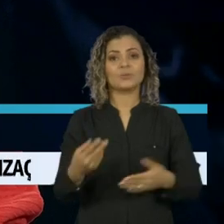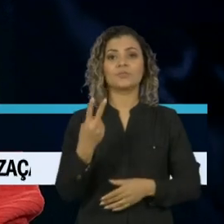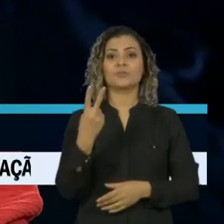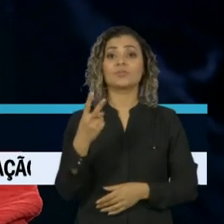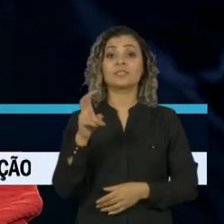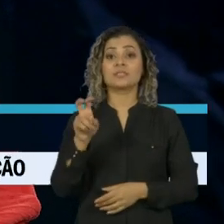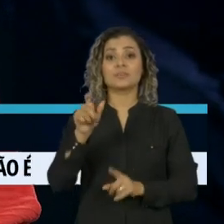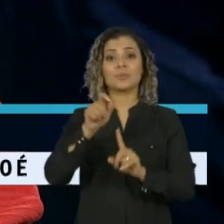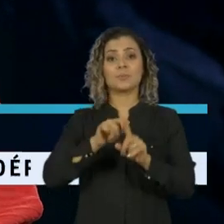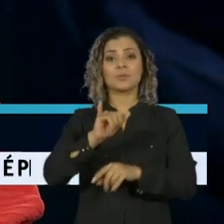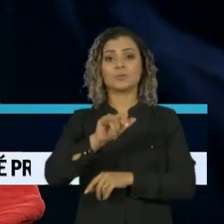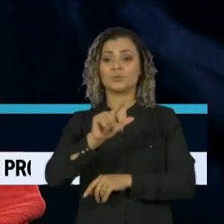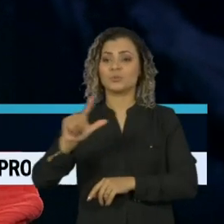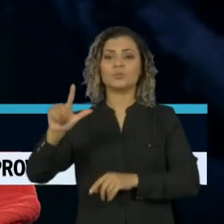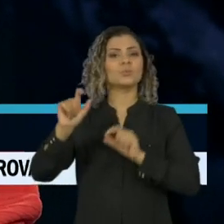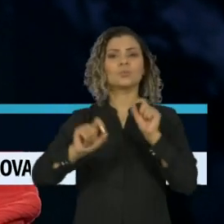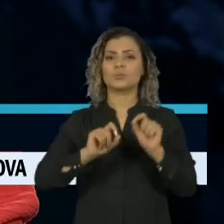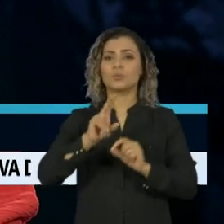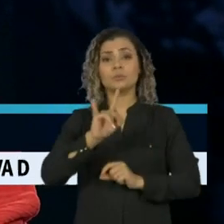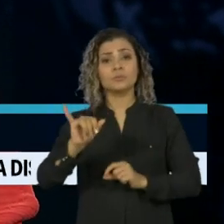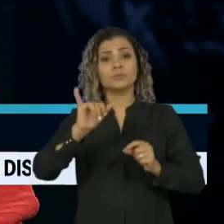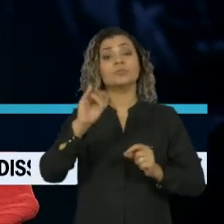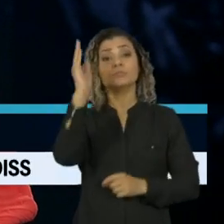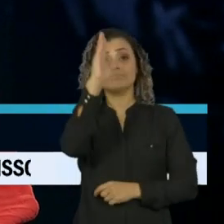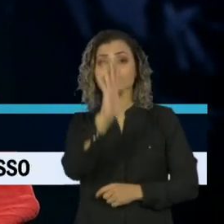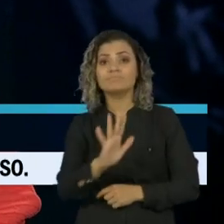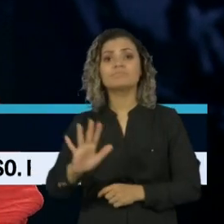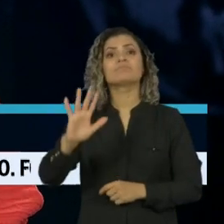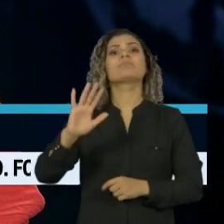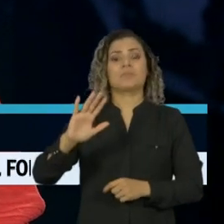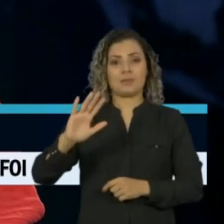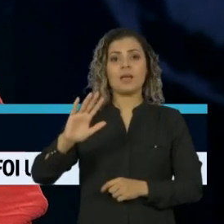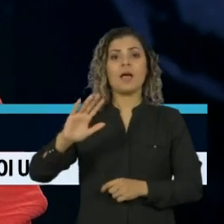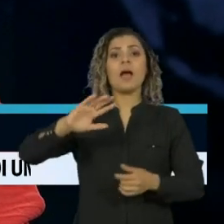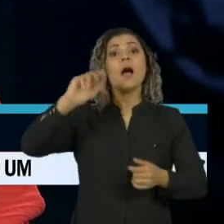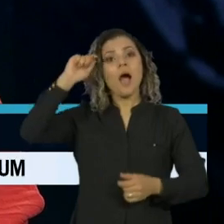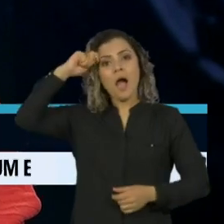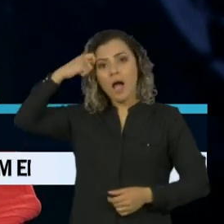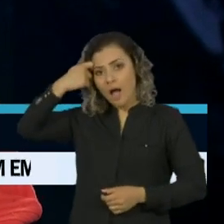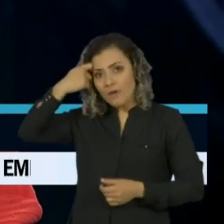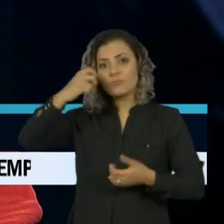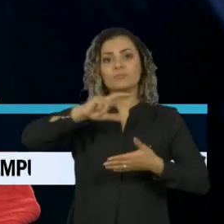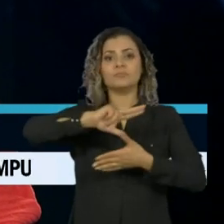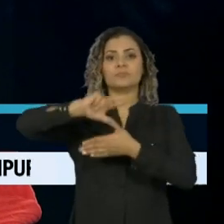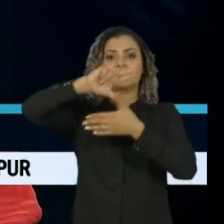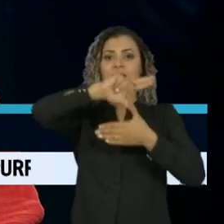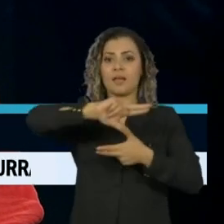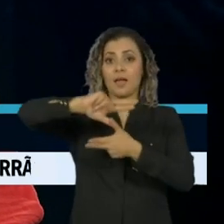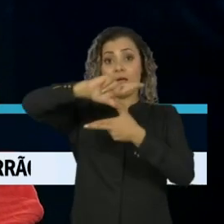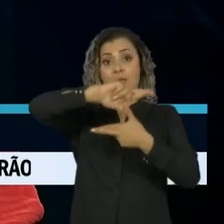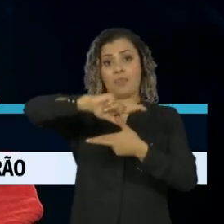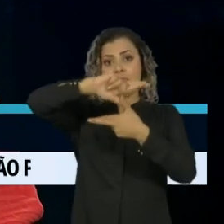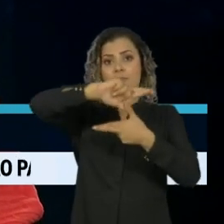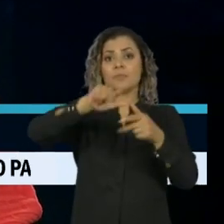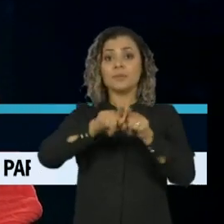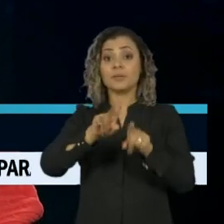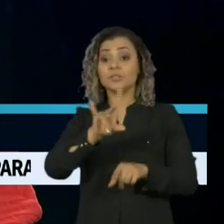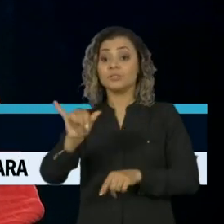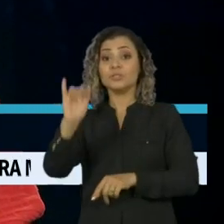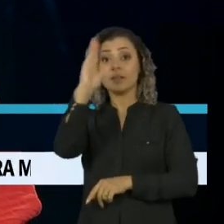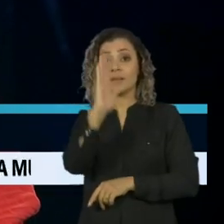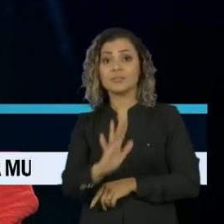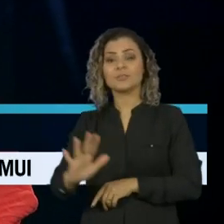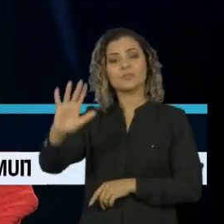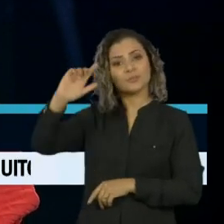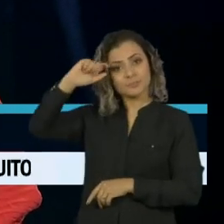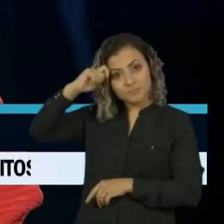5 de julho é celebrado o Dia Internacional da Mulher Afro-Latina Americana e Caribenha e também o Dia Nacional da Mulher Negra e de